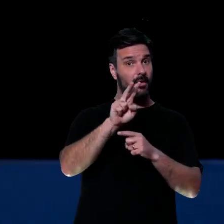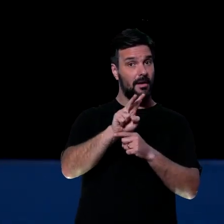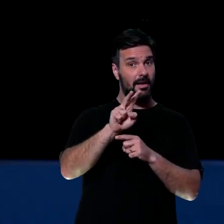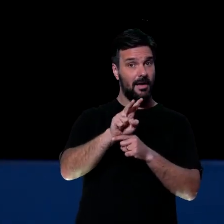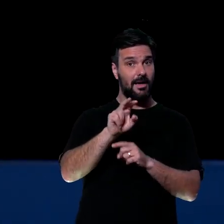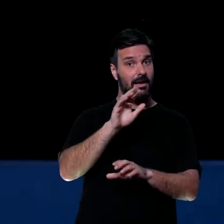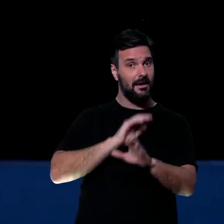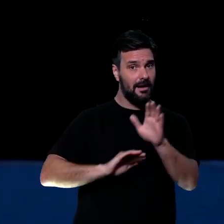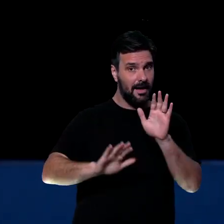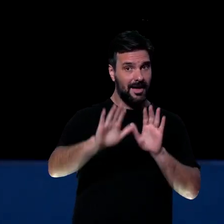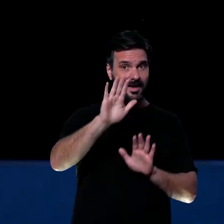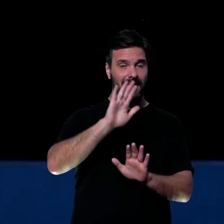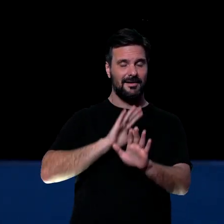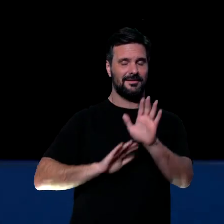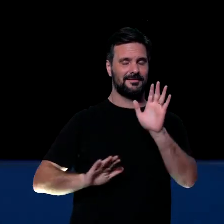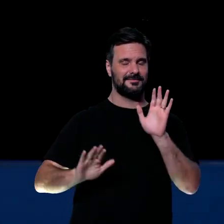aí.